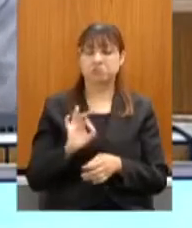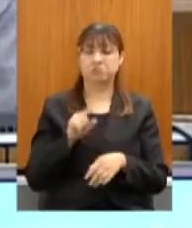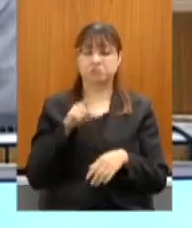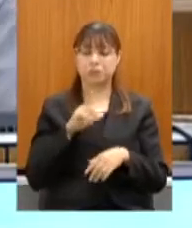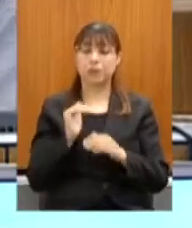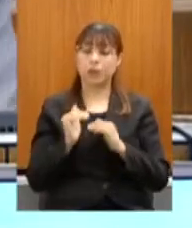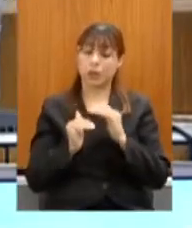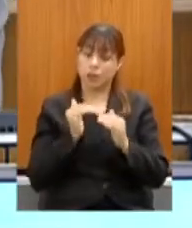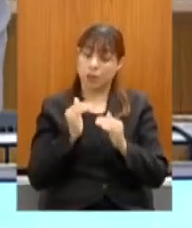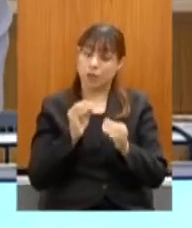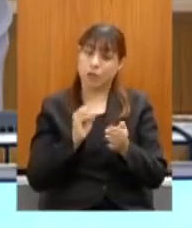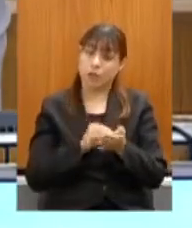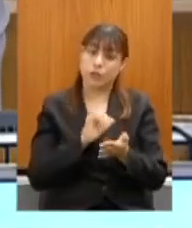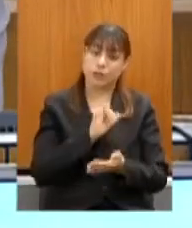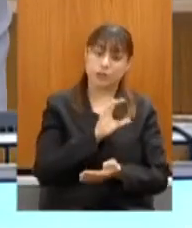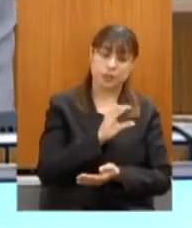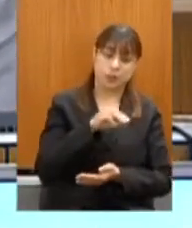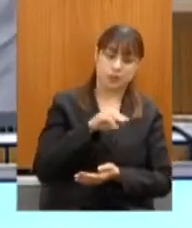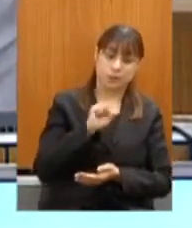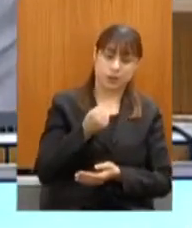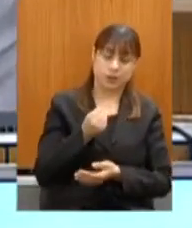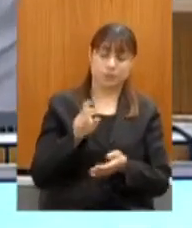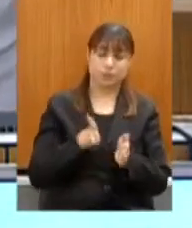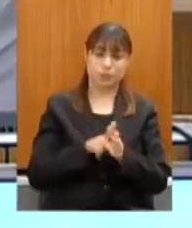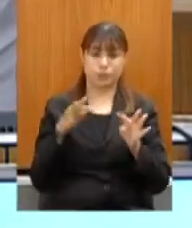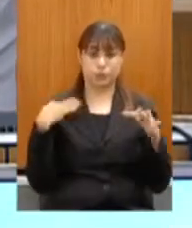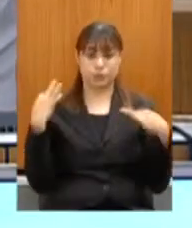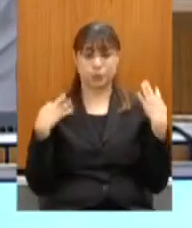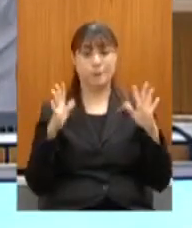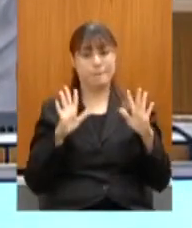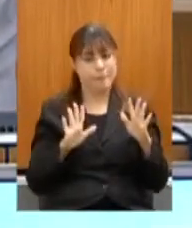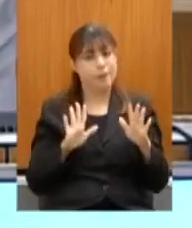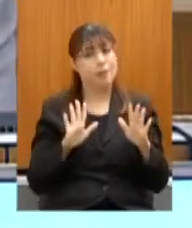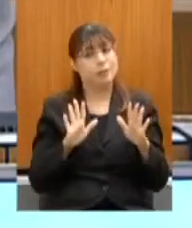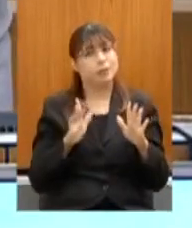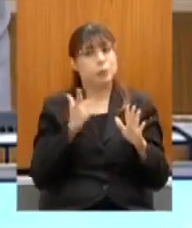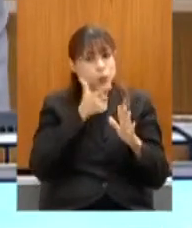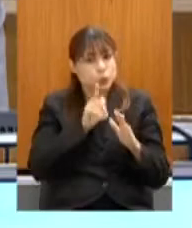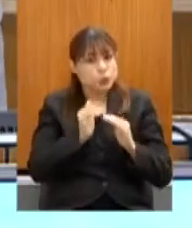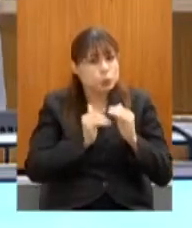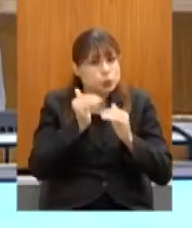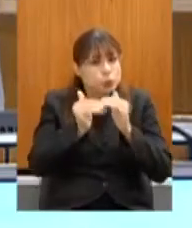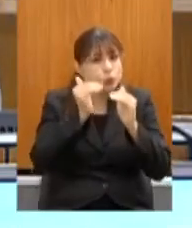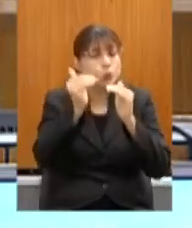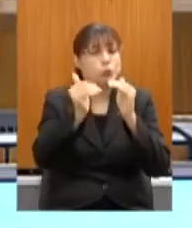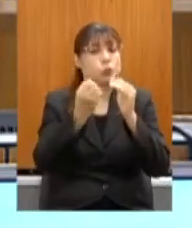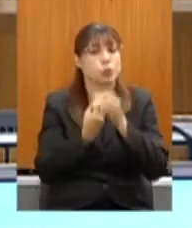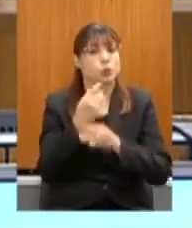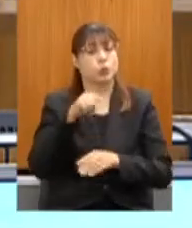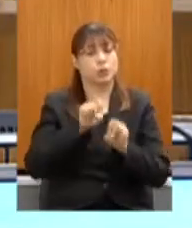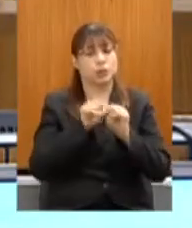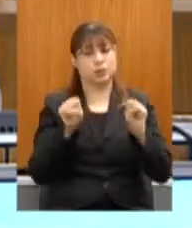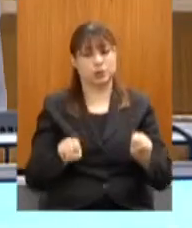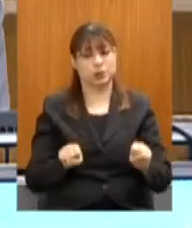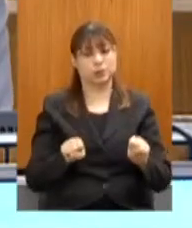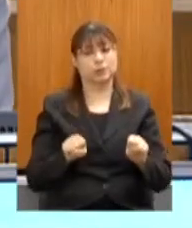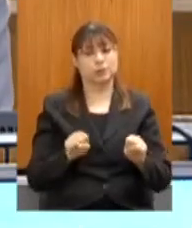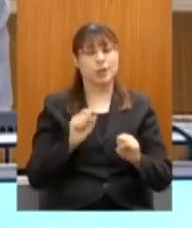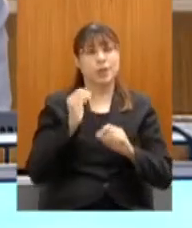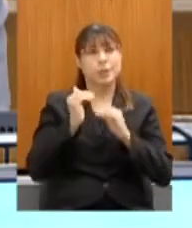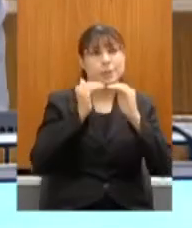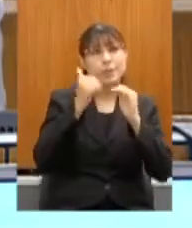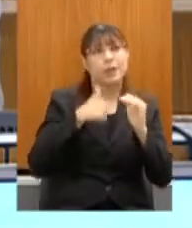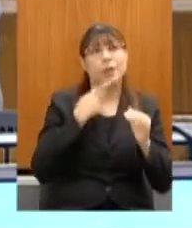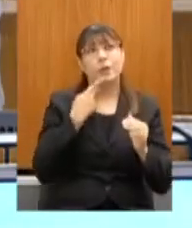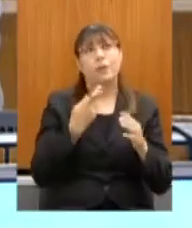caminhar com o ICMS Turístico, mas a gente teve um avanço muito grande na criação do sistema. O avanço, eu digo, é no